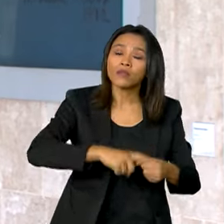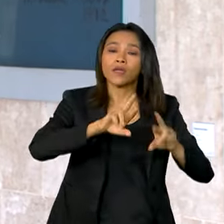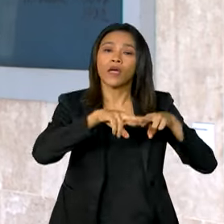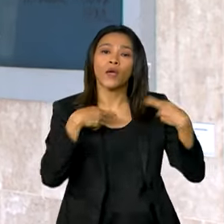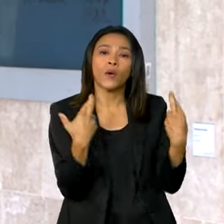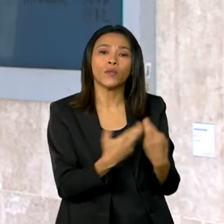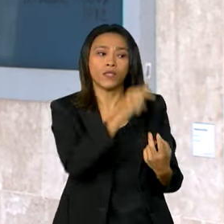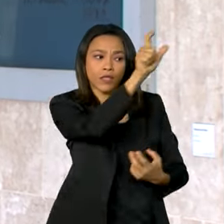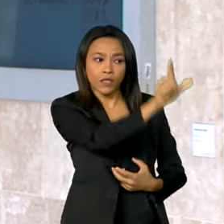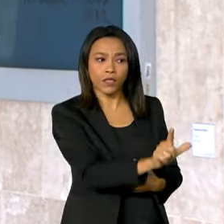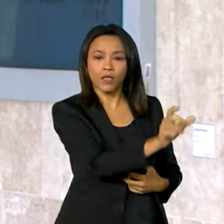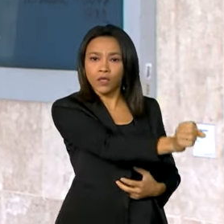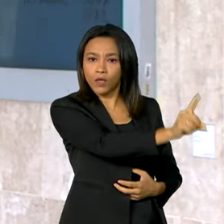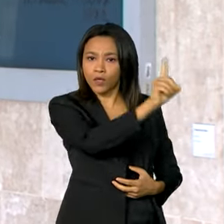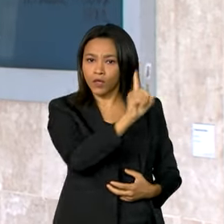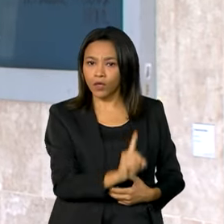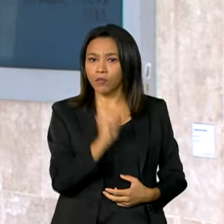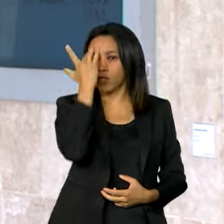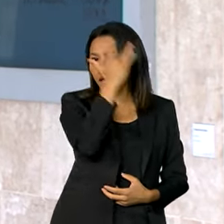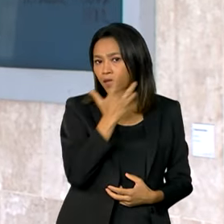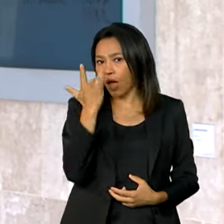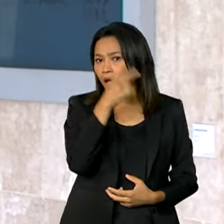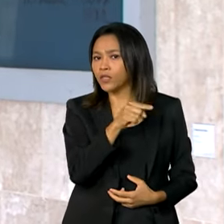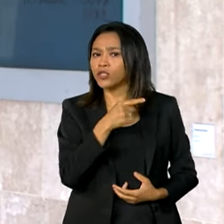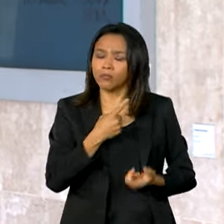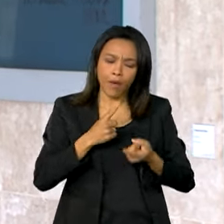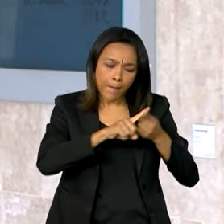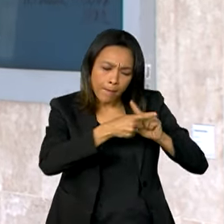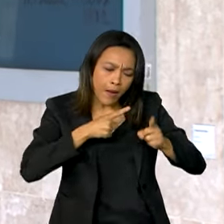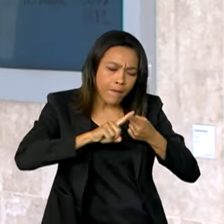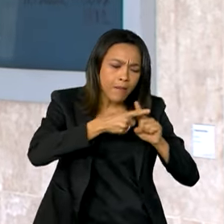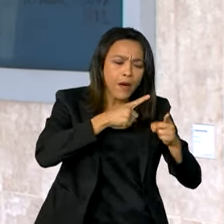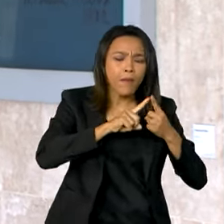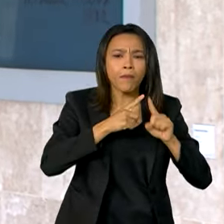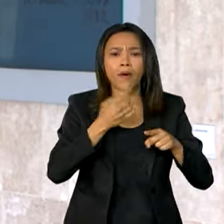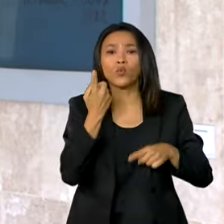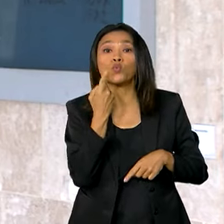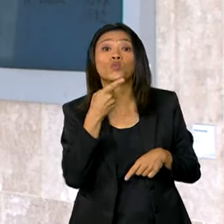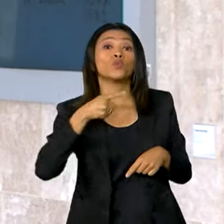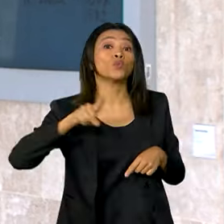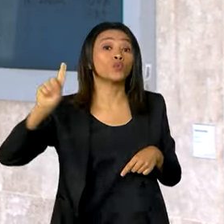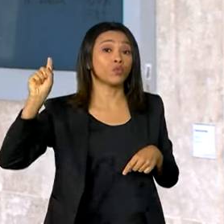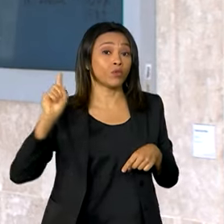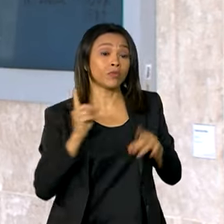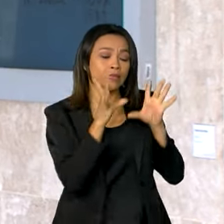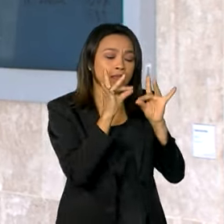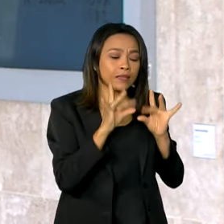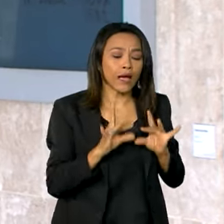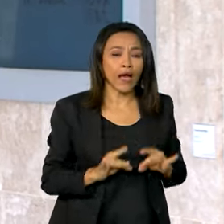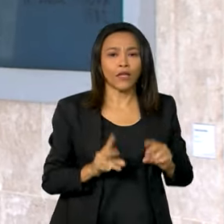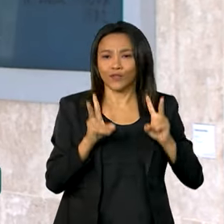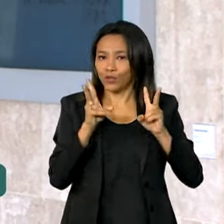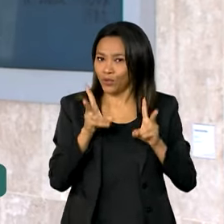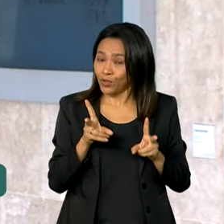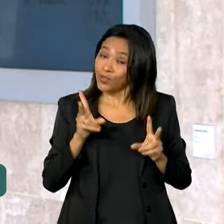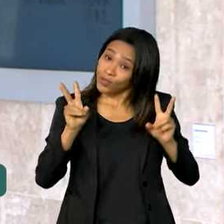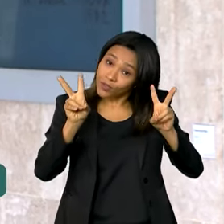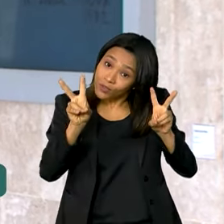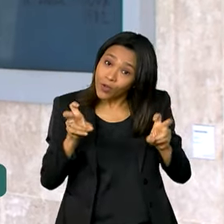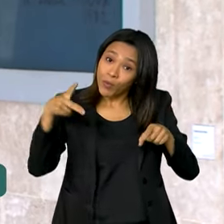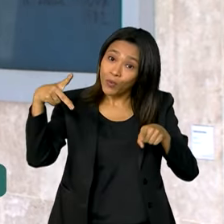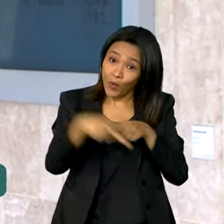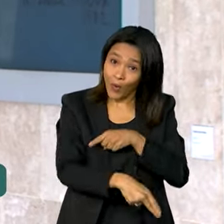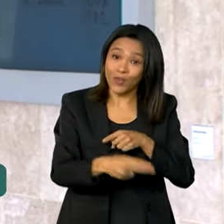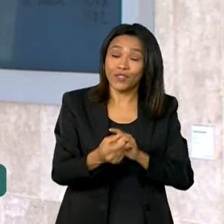ministro da Fazenda, Fernando Haddad, para definir os últimos detalhes do pacote de corte de gastos que será anunciado